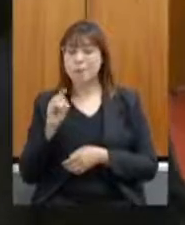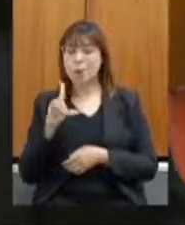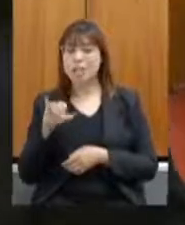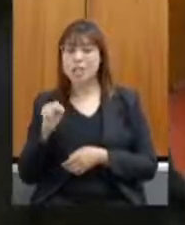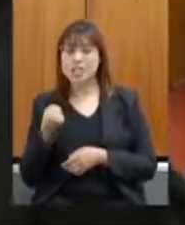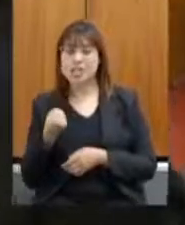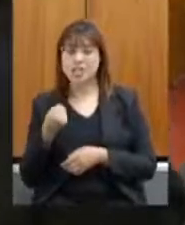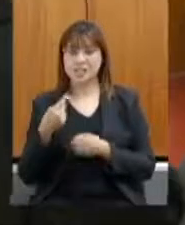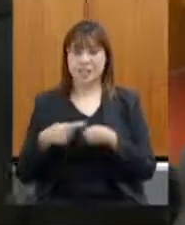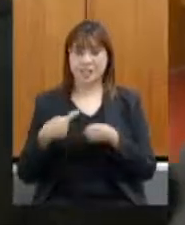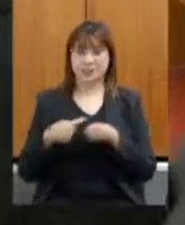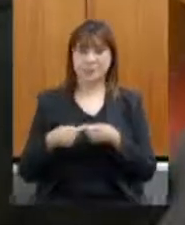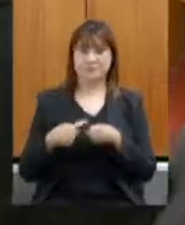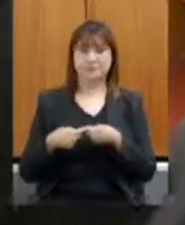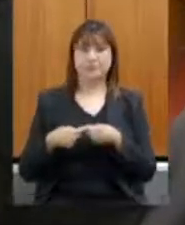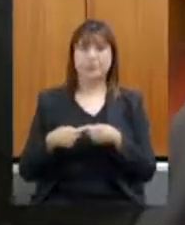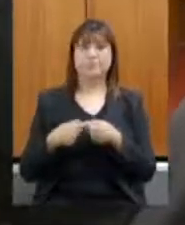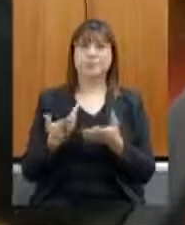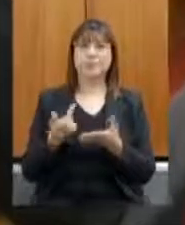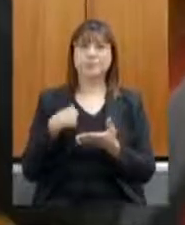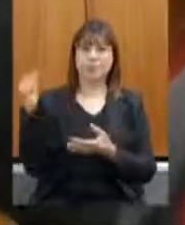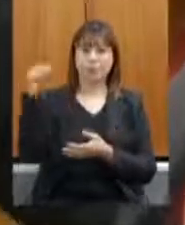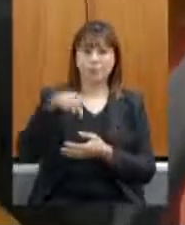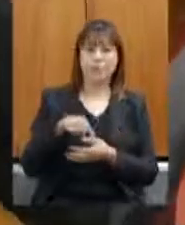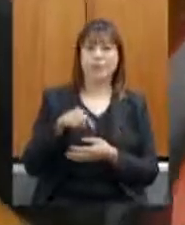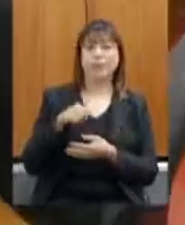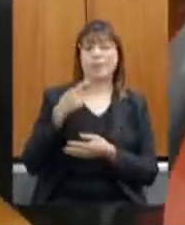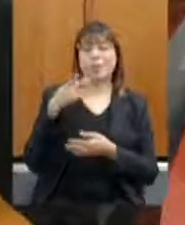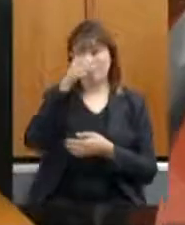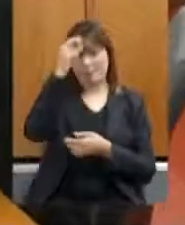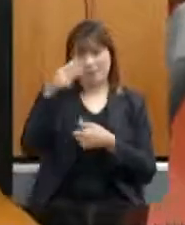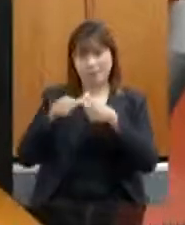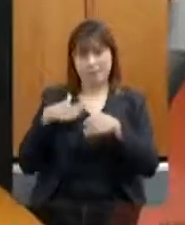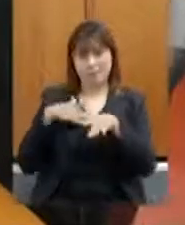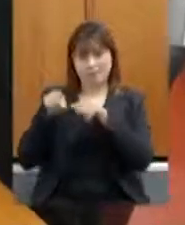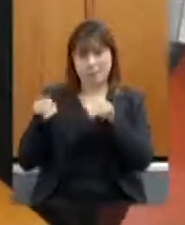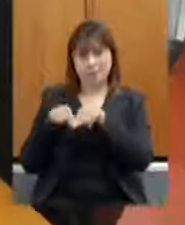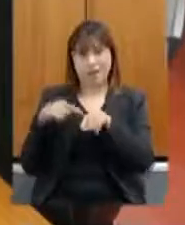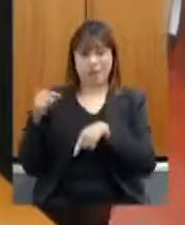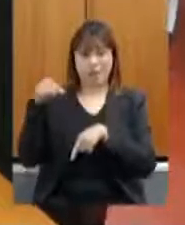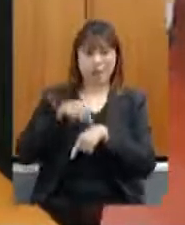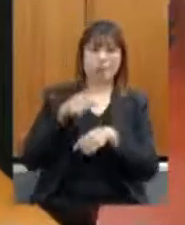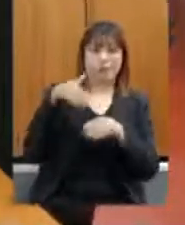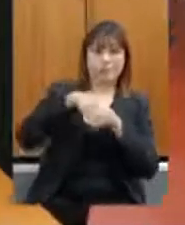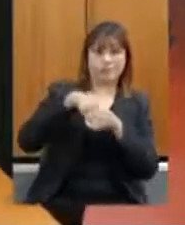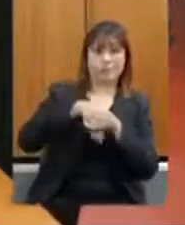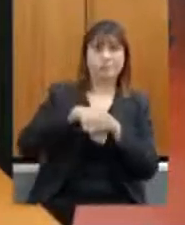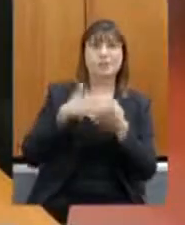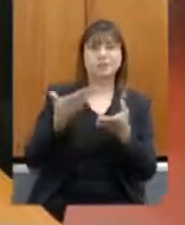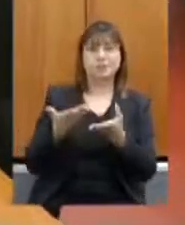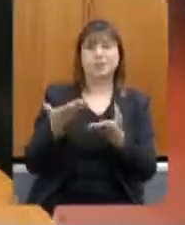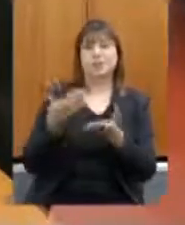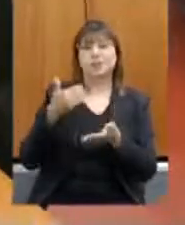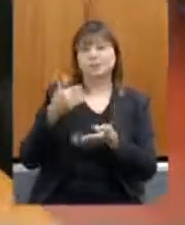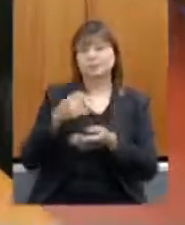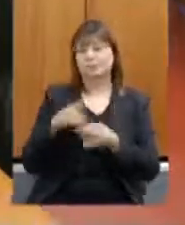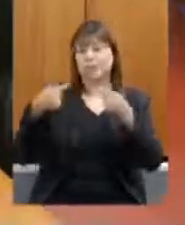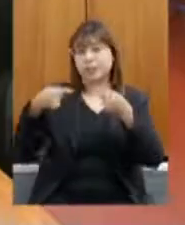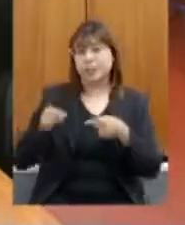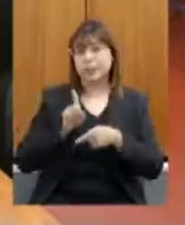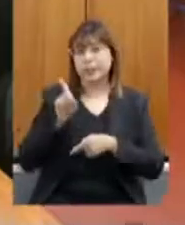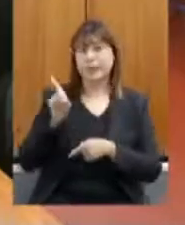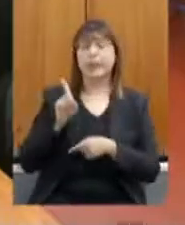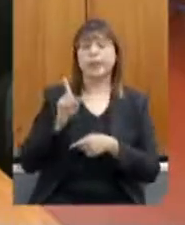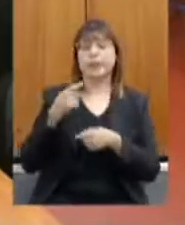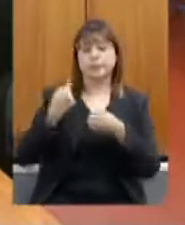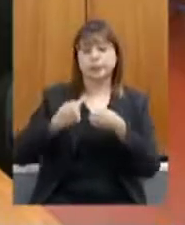agora eu desci para a gente fazer essas votações do requerimento só cumprimentá-lo secretaria é um desafio que nós temos grande lá no município